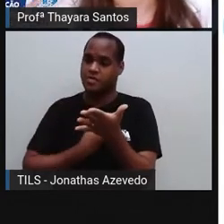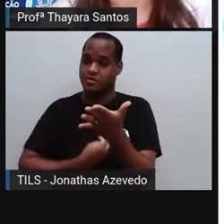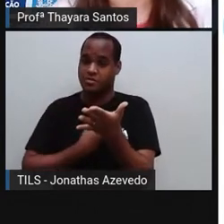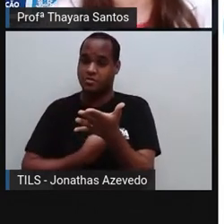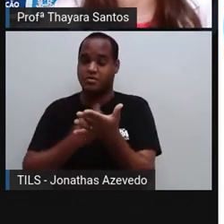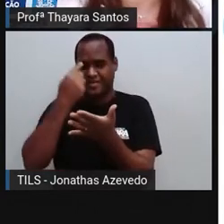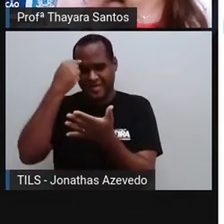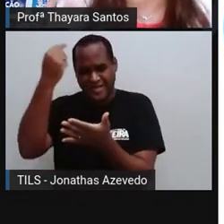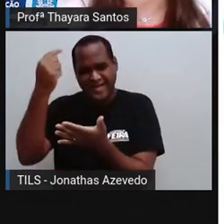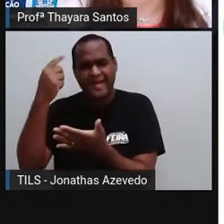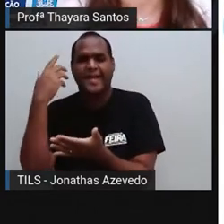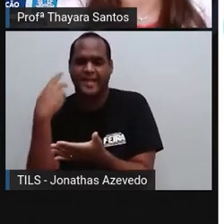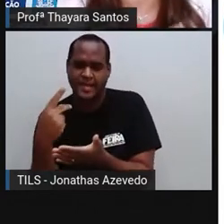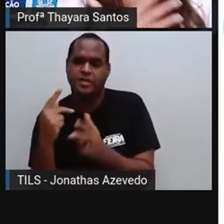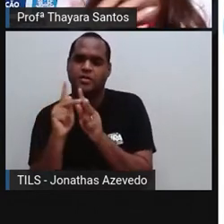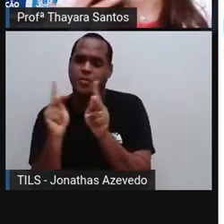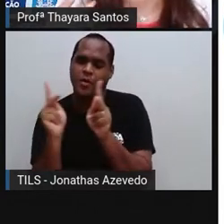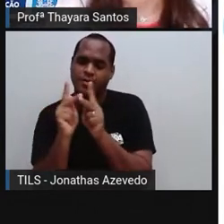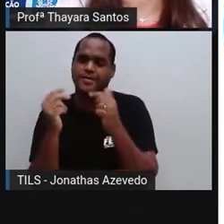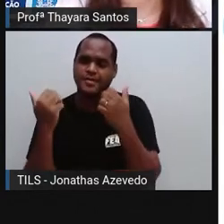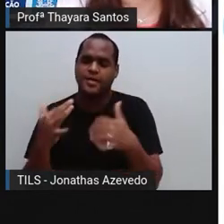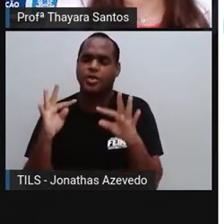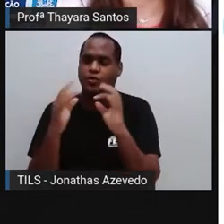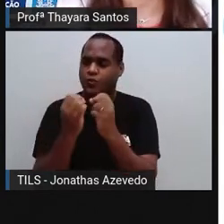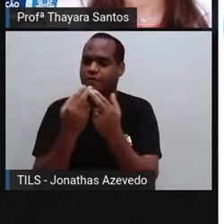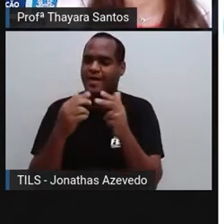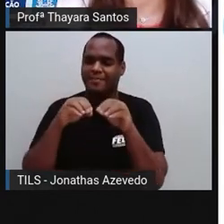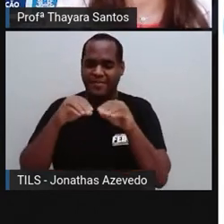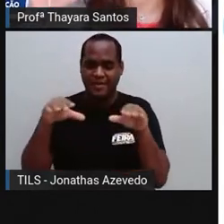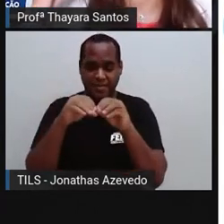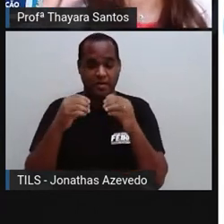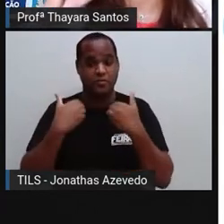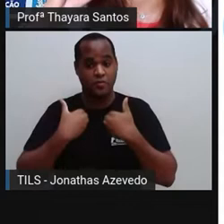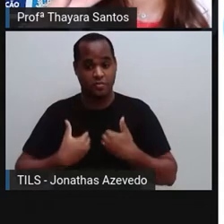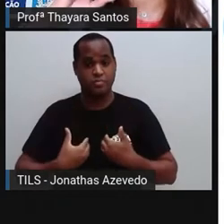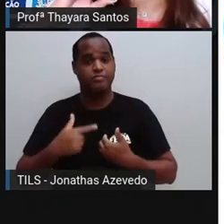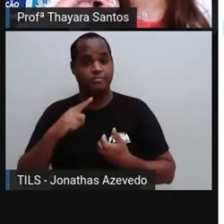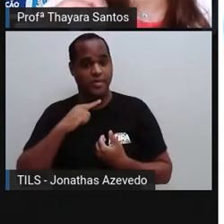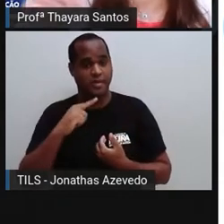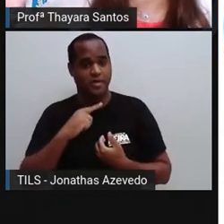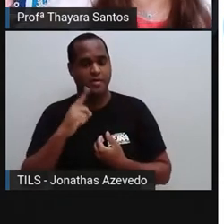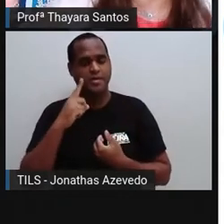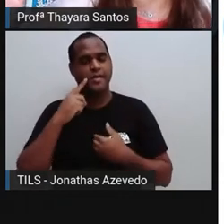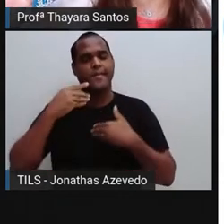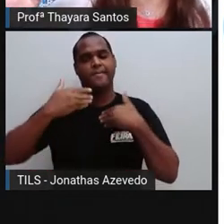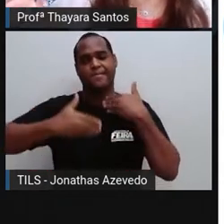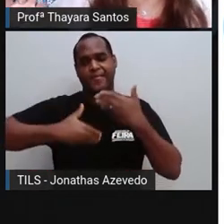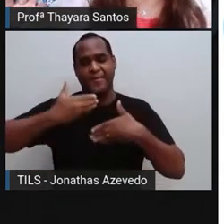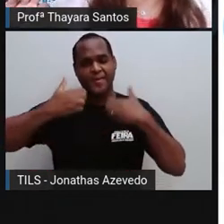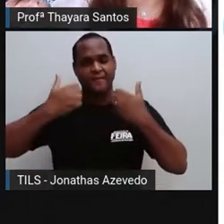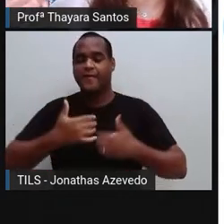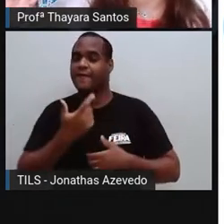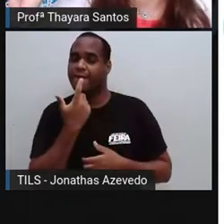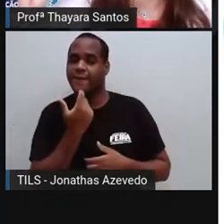esses hormônios todos, eles estão espalhados pelo nosso corpo e eles são levados pela corrente sanguínea. Porque